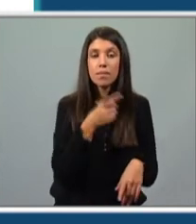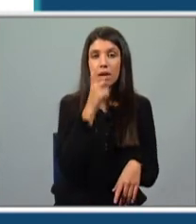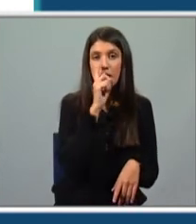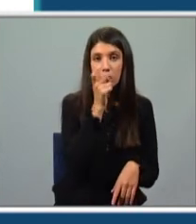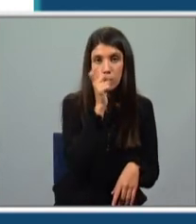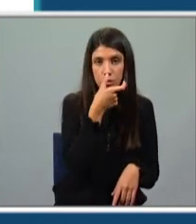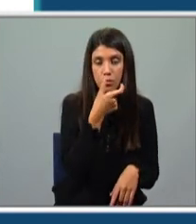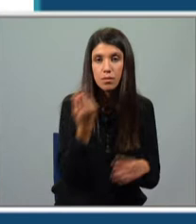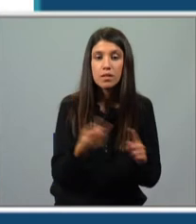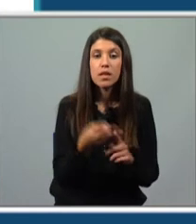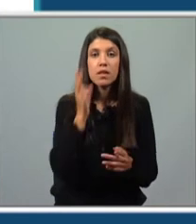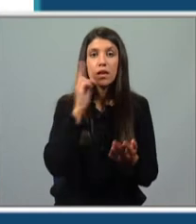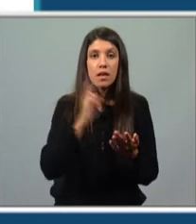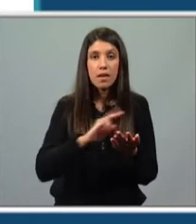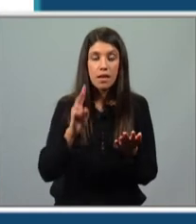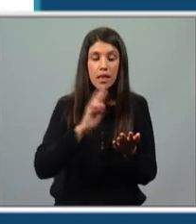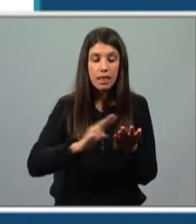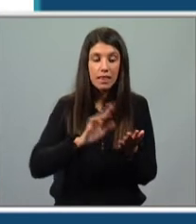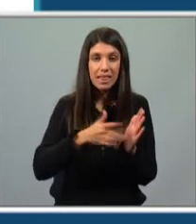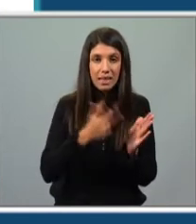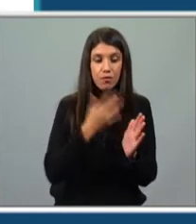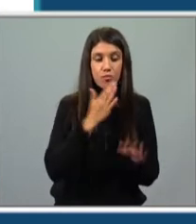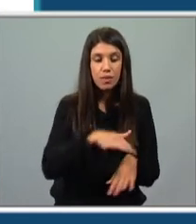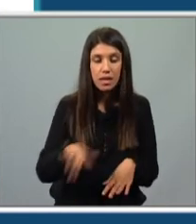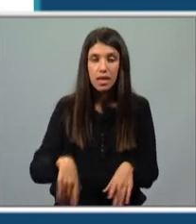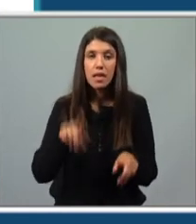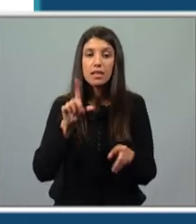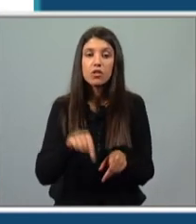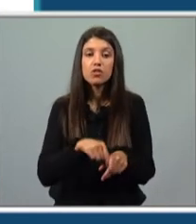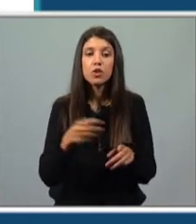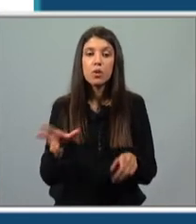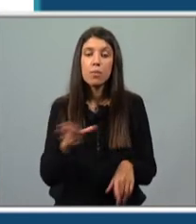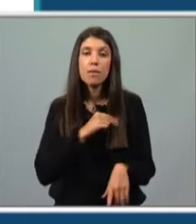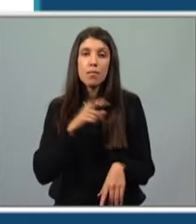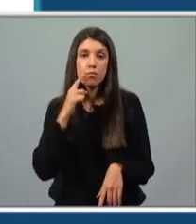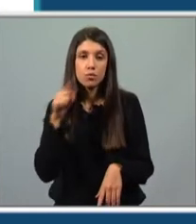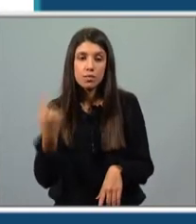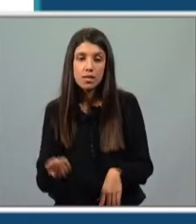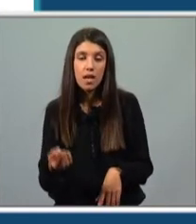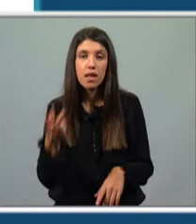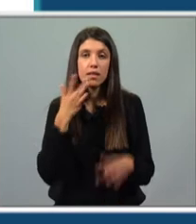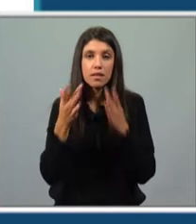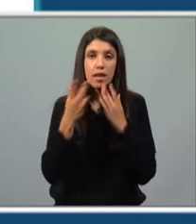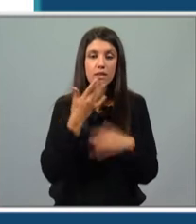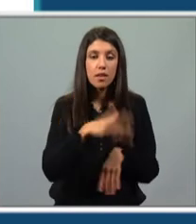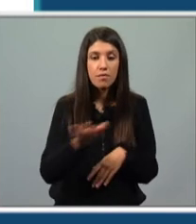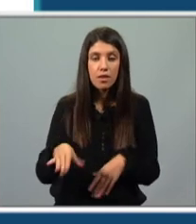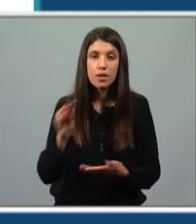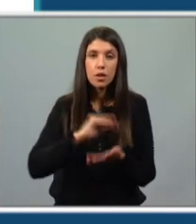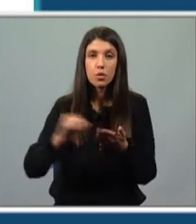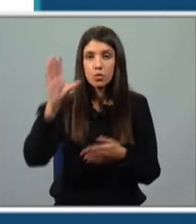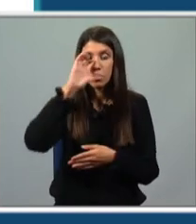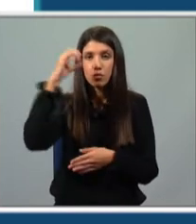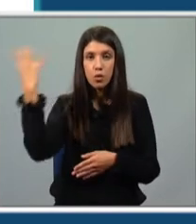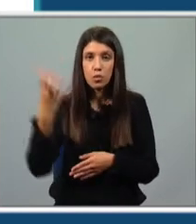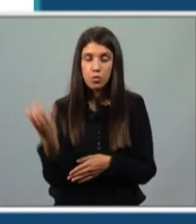Gulbenkian, Literatura para Crianças, e o Prémio Especial de Teatro Infantil da Secretaria de Estado da Cultura em 1987, precisamente pela